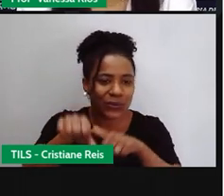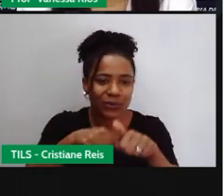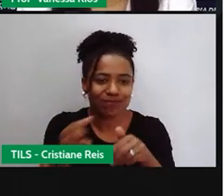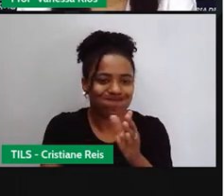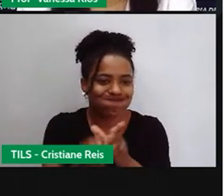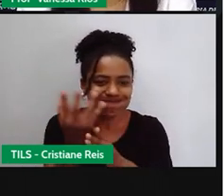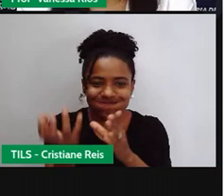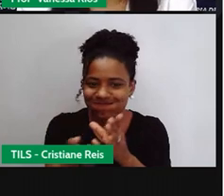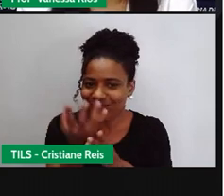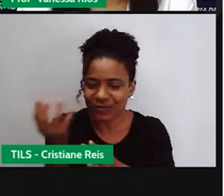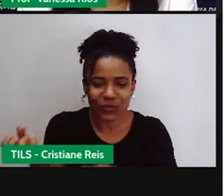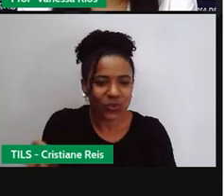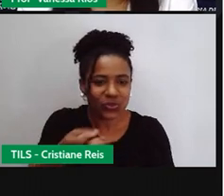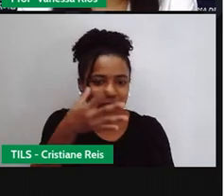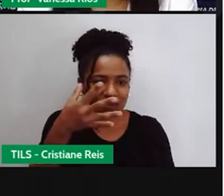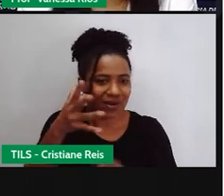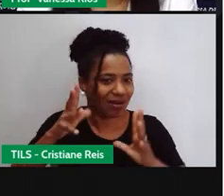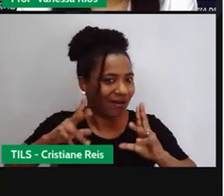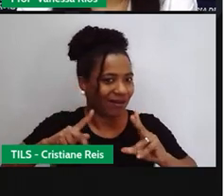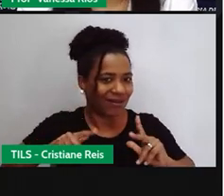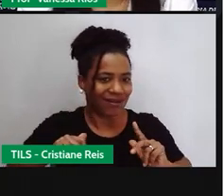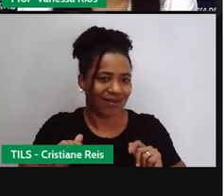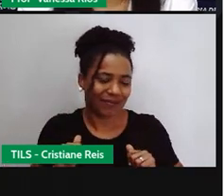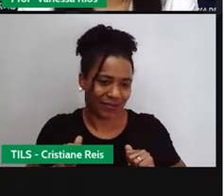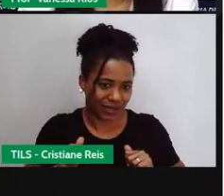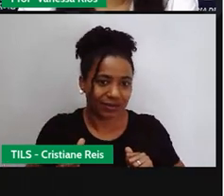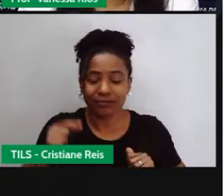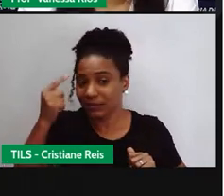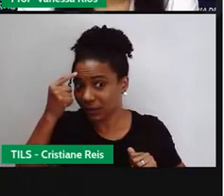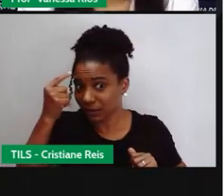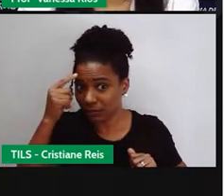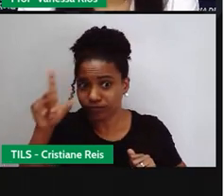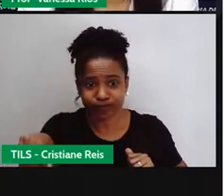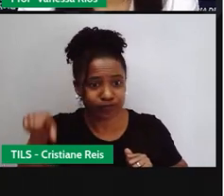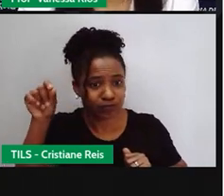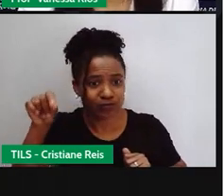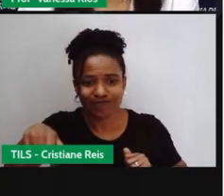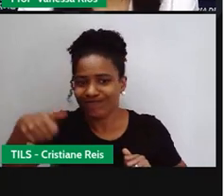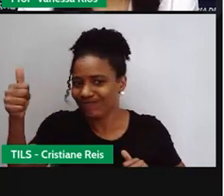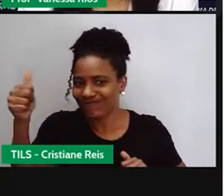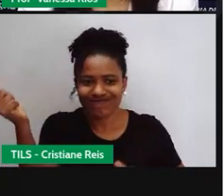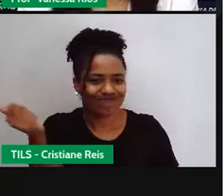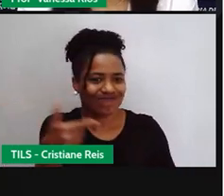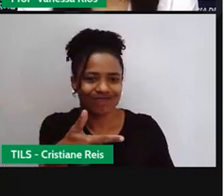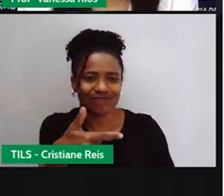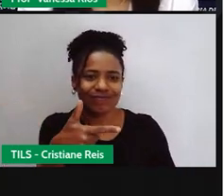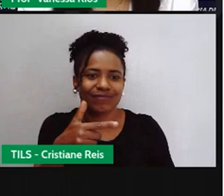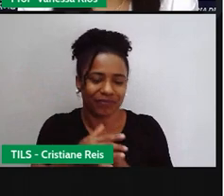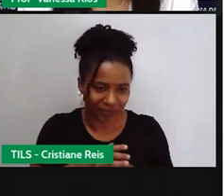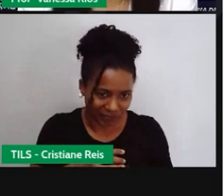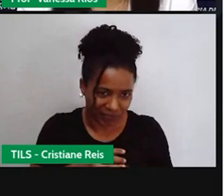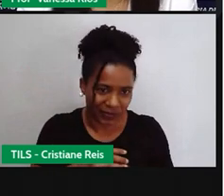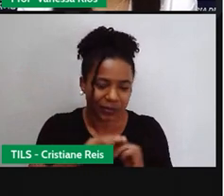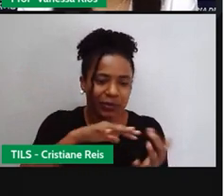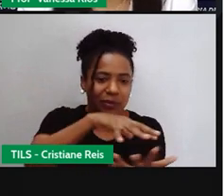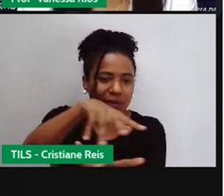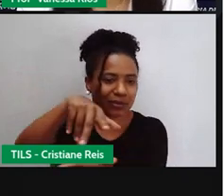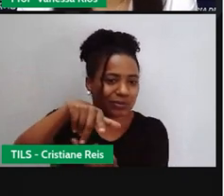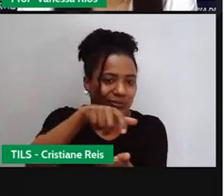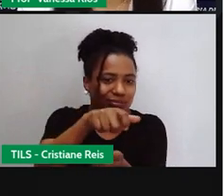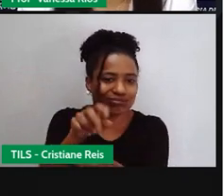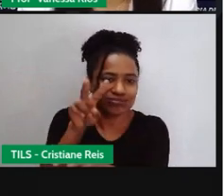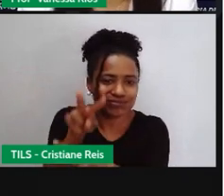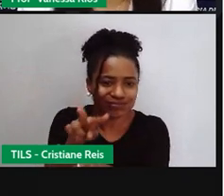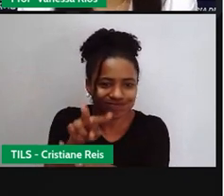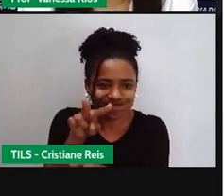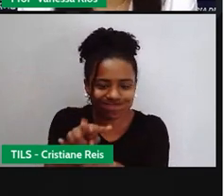consideradas fontes de energia limpa, é uma opção quando se quer proteger o ambiente, né, das agressões